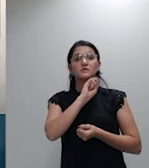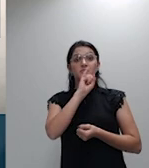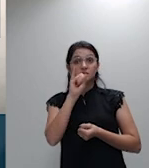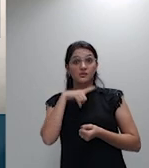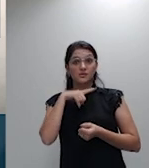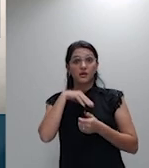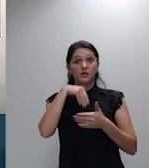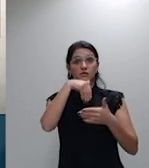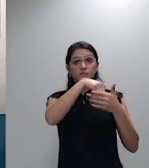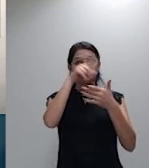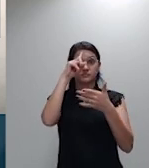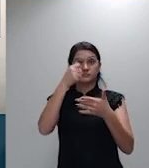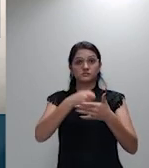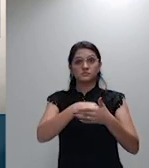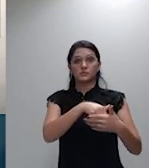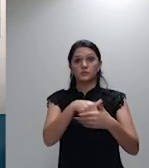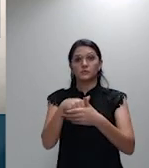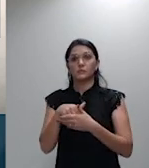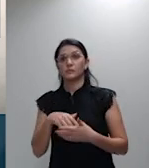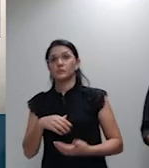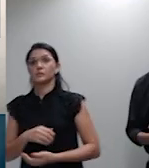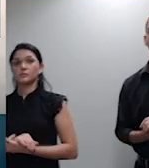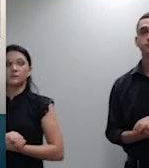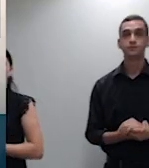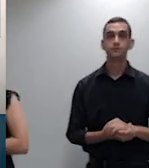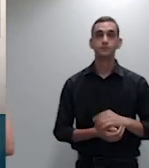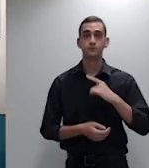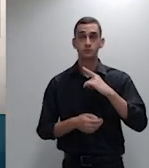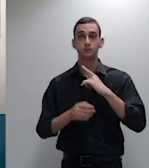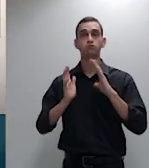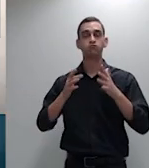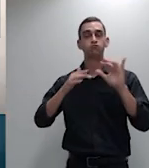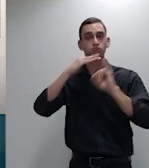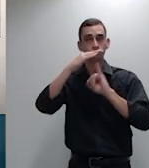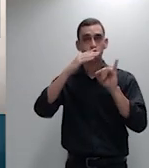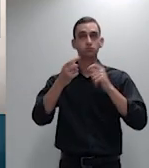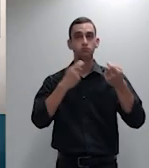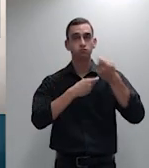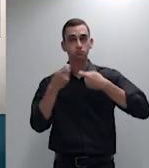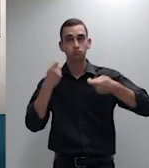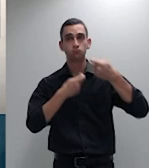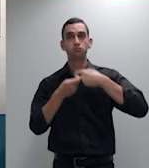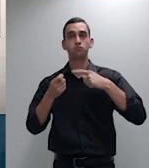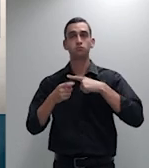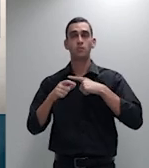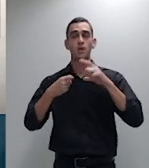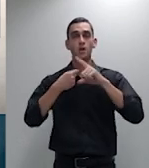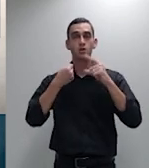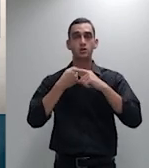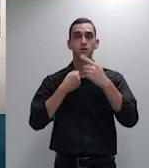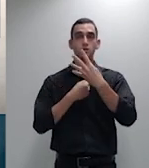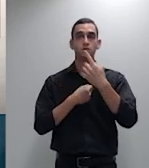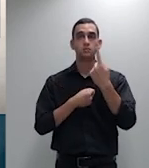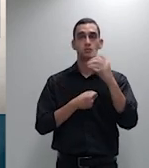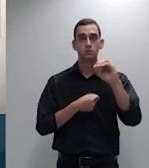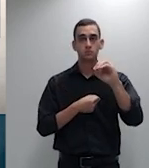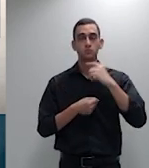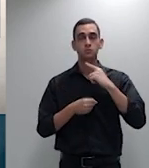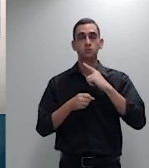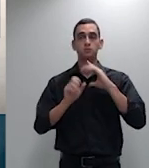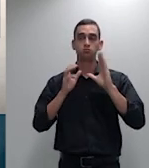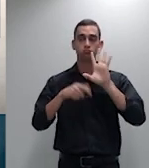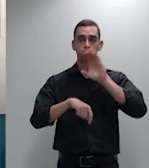produzido pela instituição financeira, ignorou-se o disposto no artigo 410 do CPC, como restou apontado no